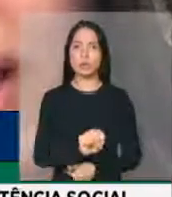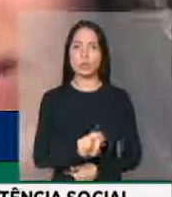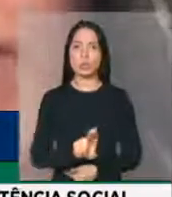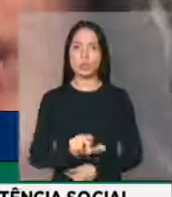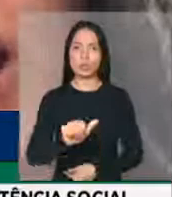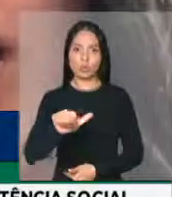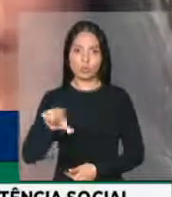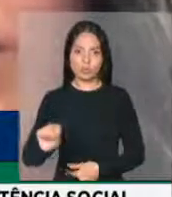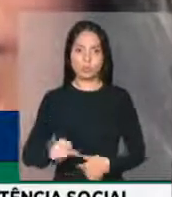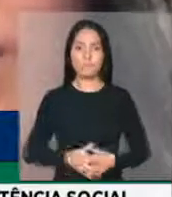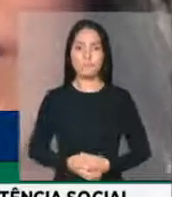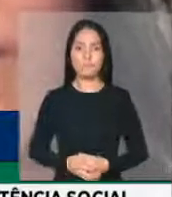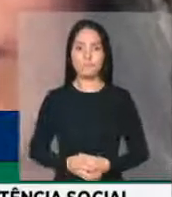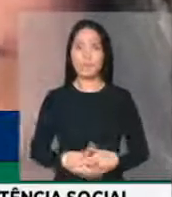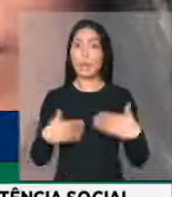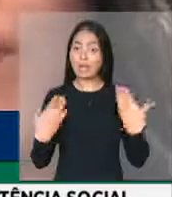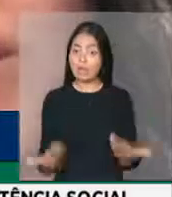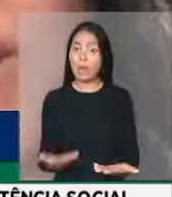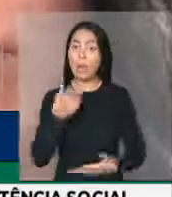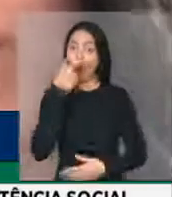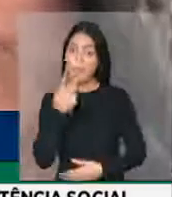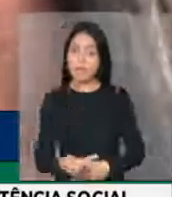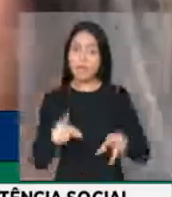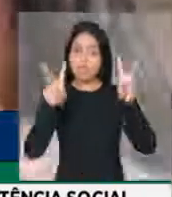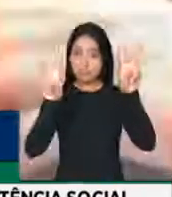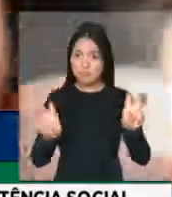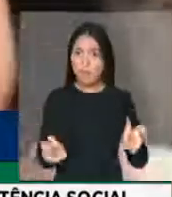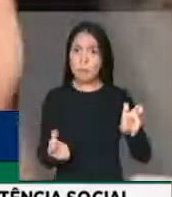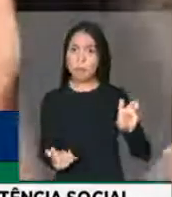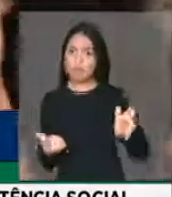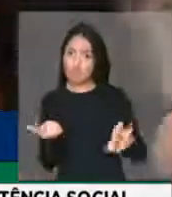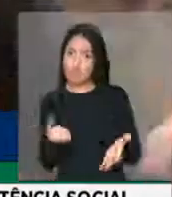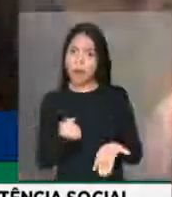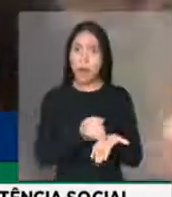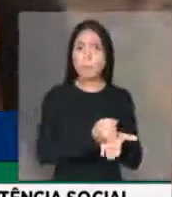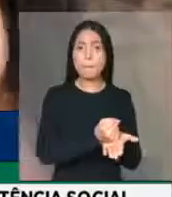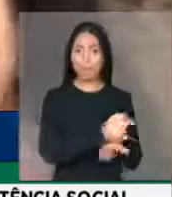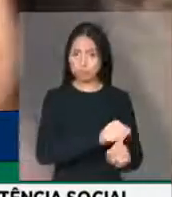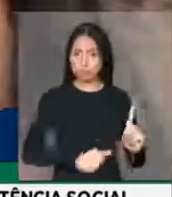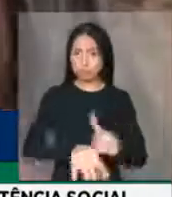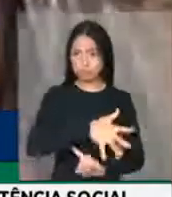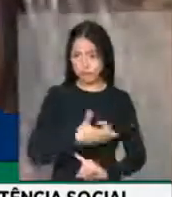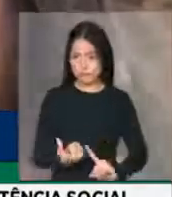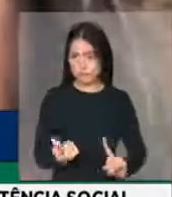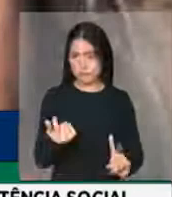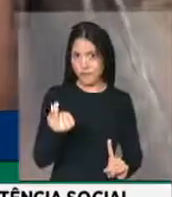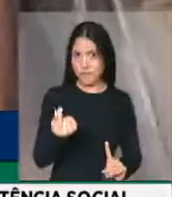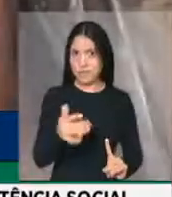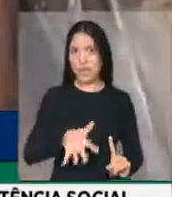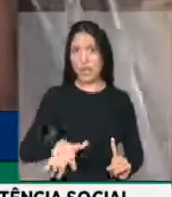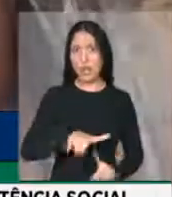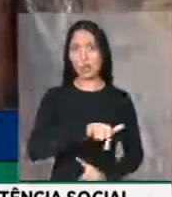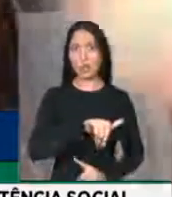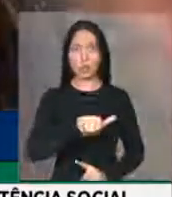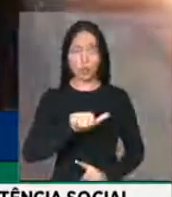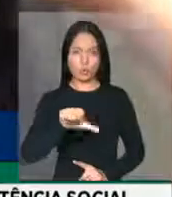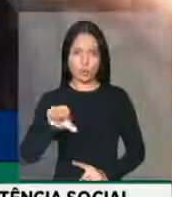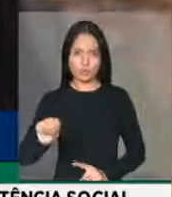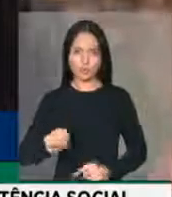assistência social. A inclusão desses recursos financeiros no plano de assistência social e na respectiva lei orçamentária anual.